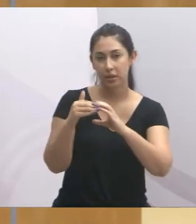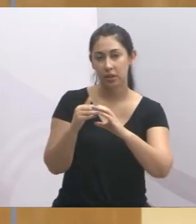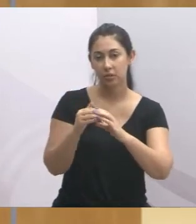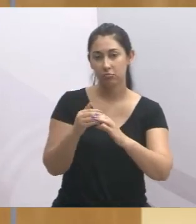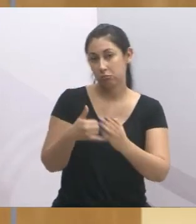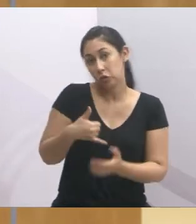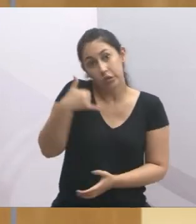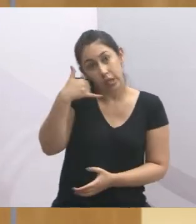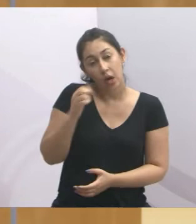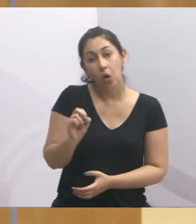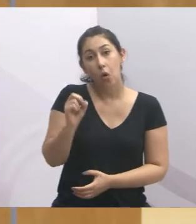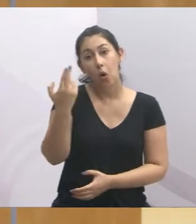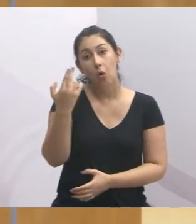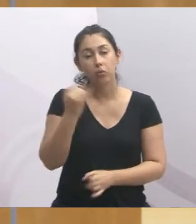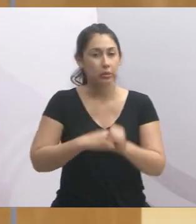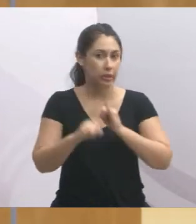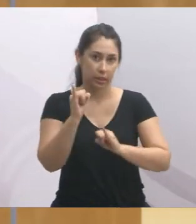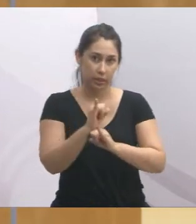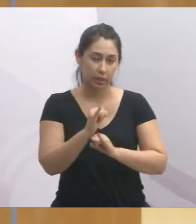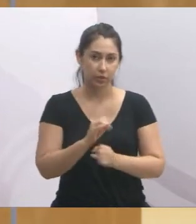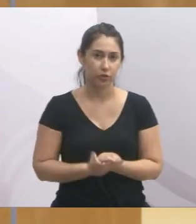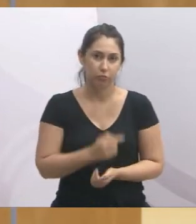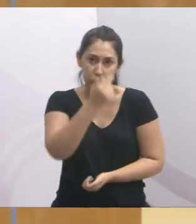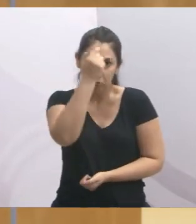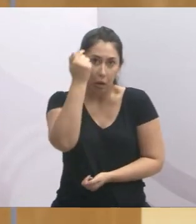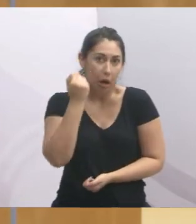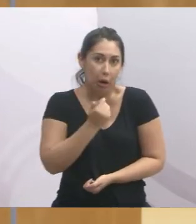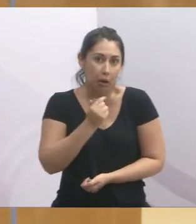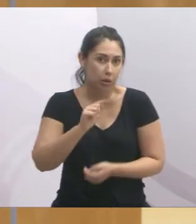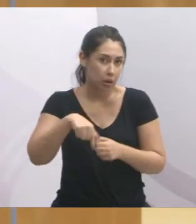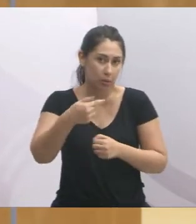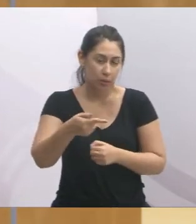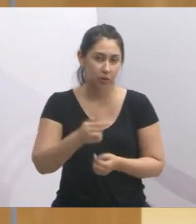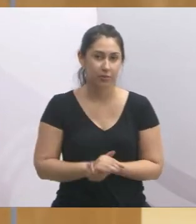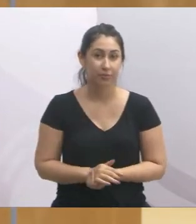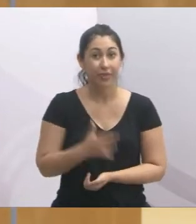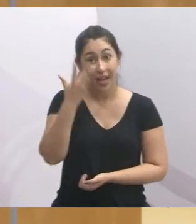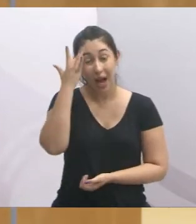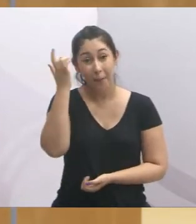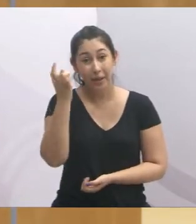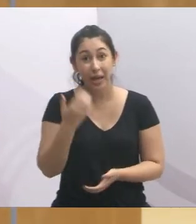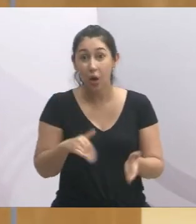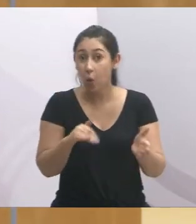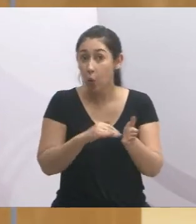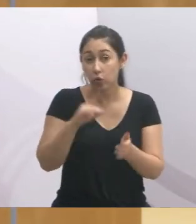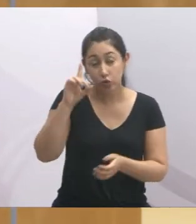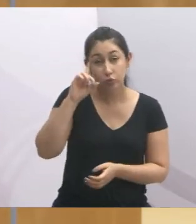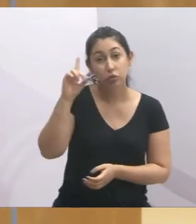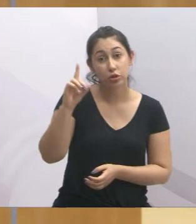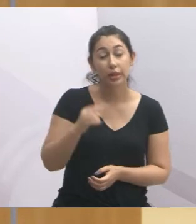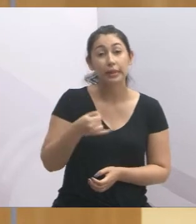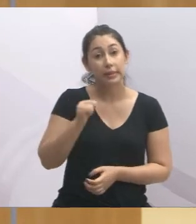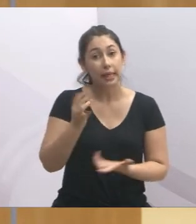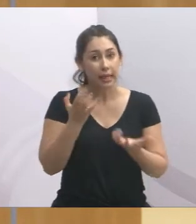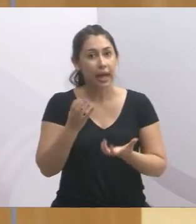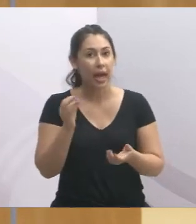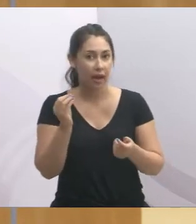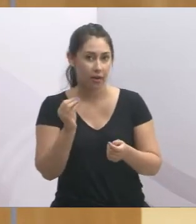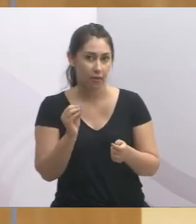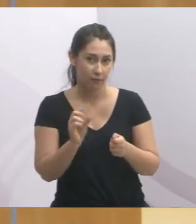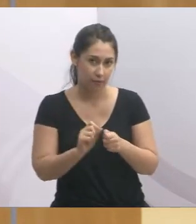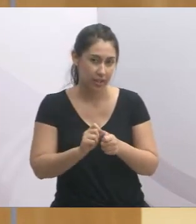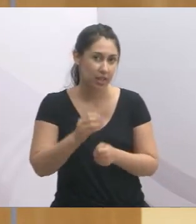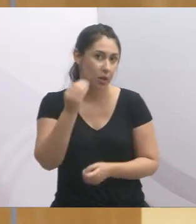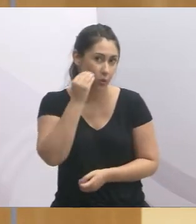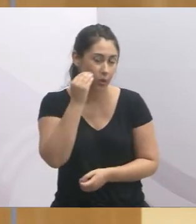celular por 30 minutos. Então, amanhã é o último dia, mas pode se estender para mais alguns dias. Quem quiser fazer o teste de Covid